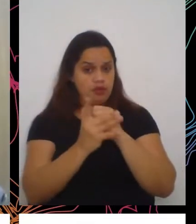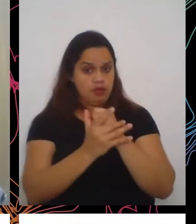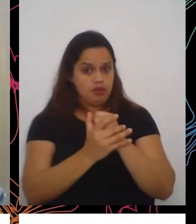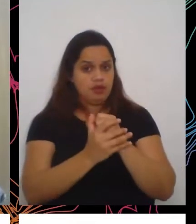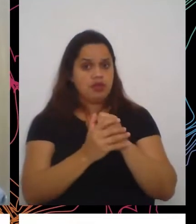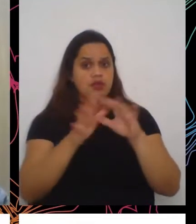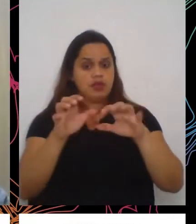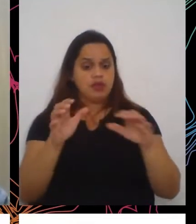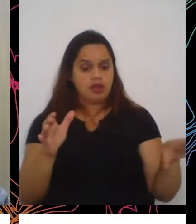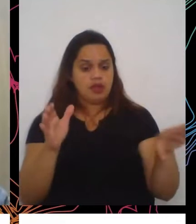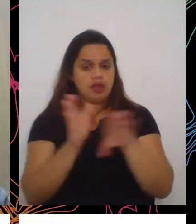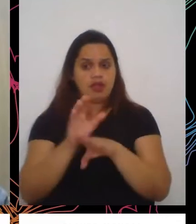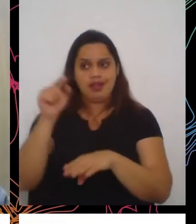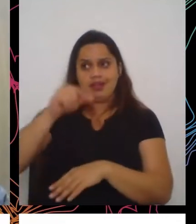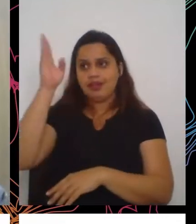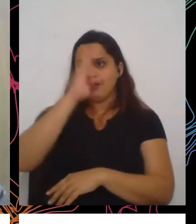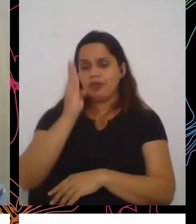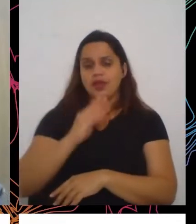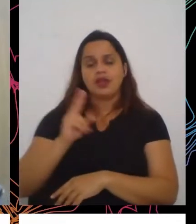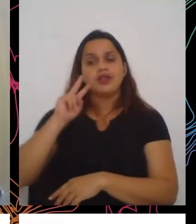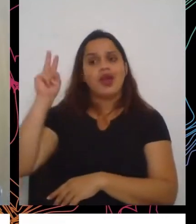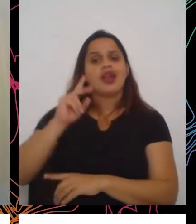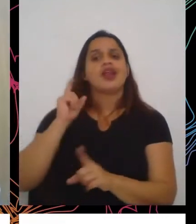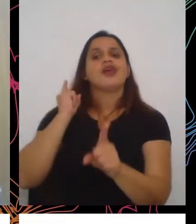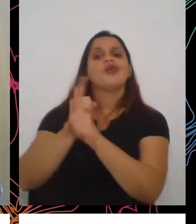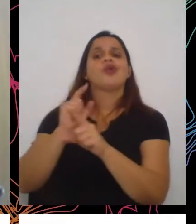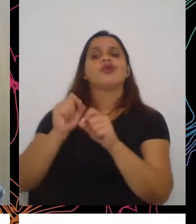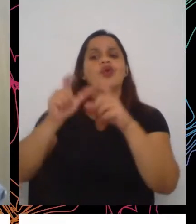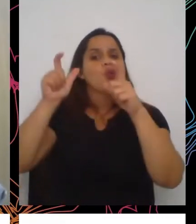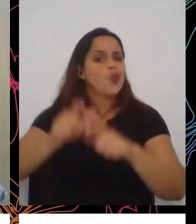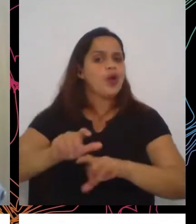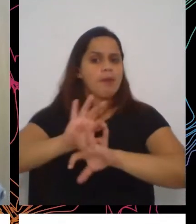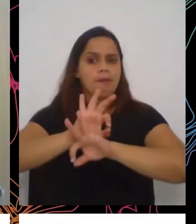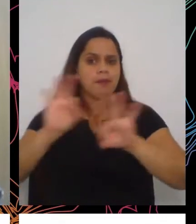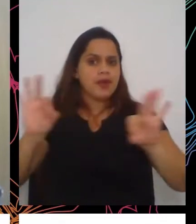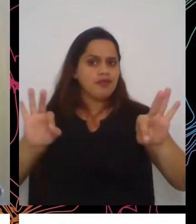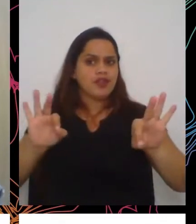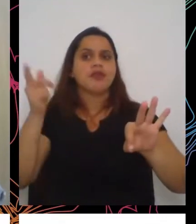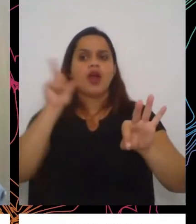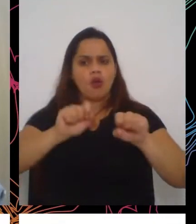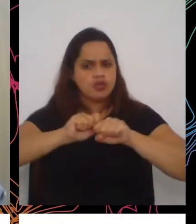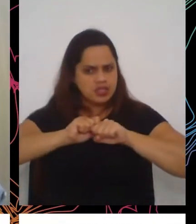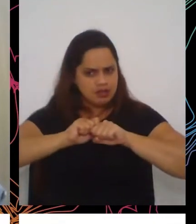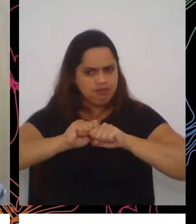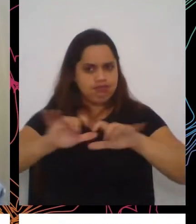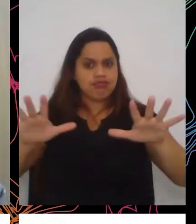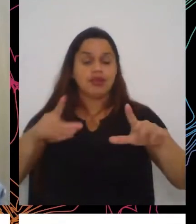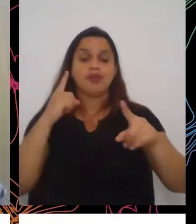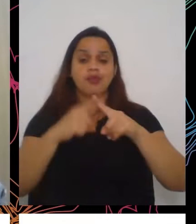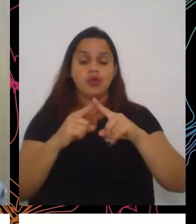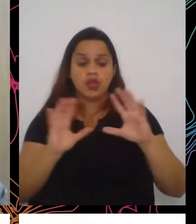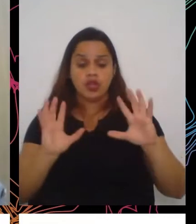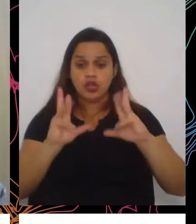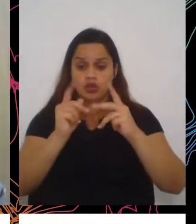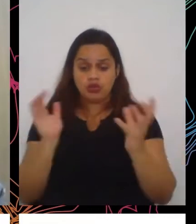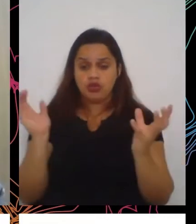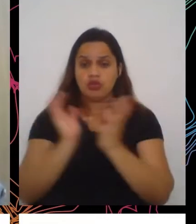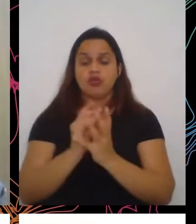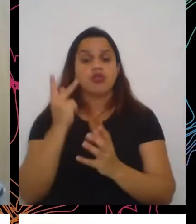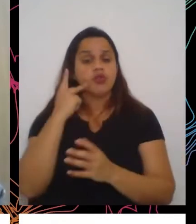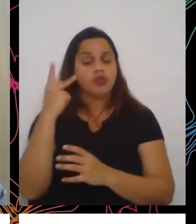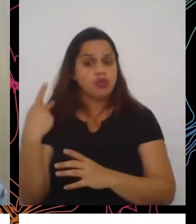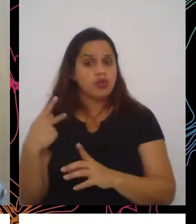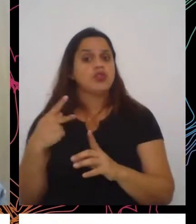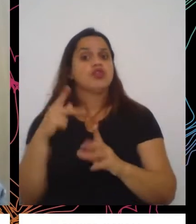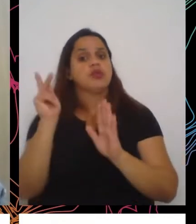ela encontra um terreno fértil, né, e fértil exatamente porque esse conjunto de políticas e programas sociais que estavam sendo